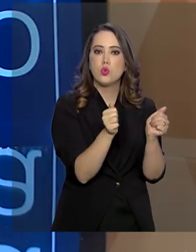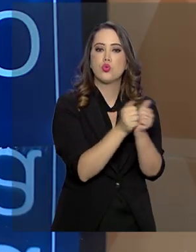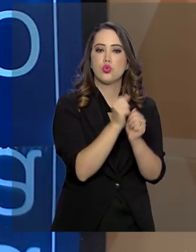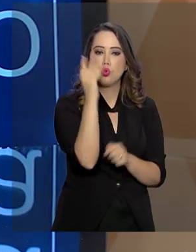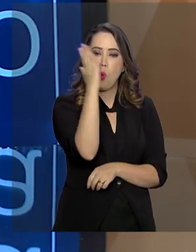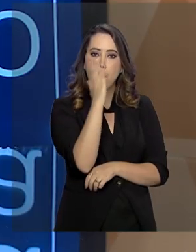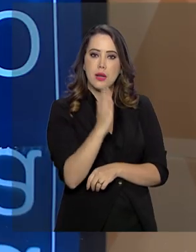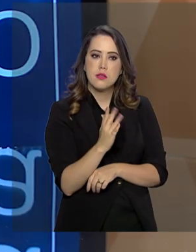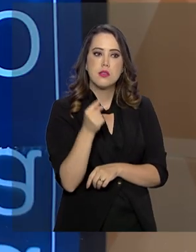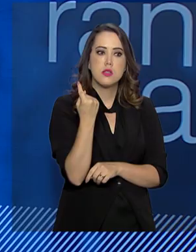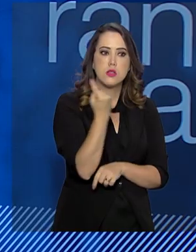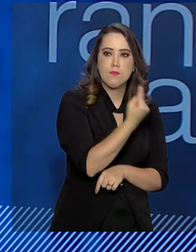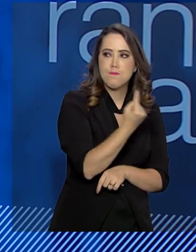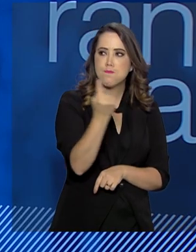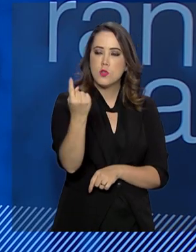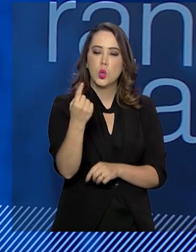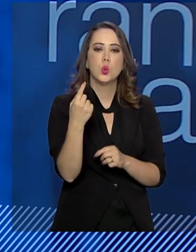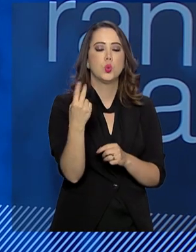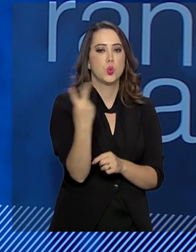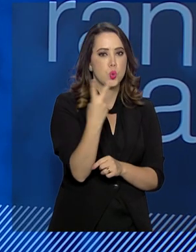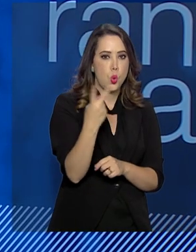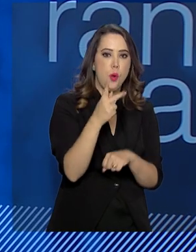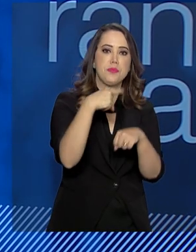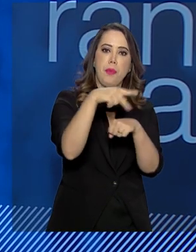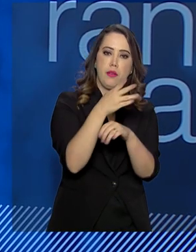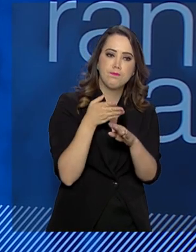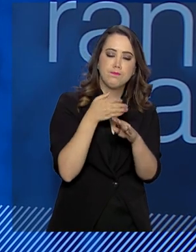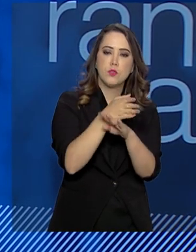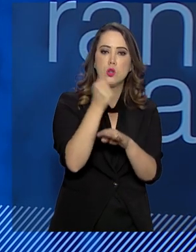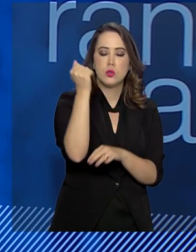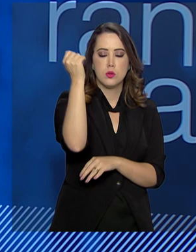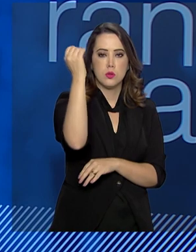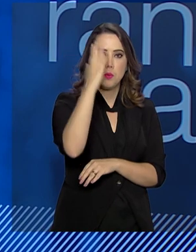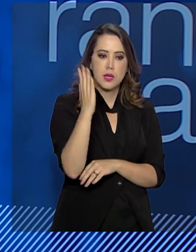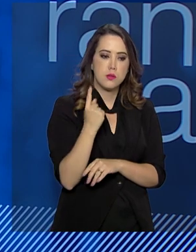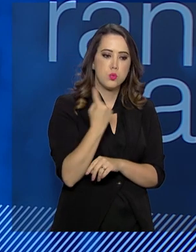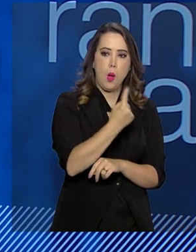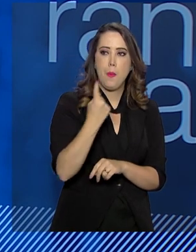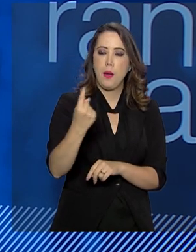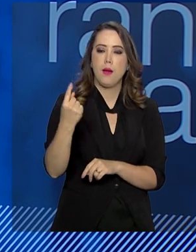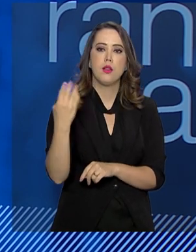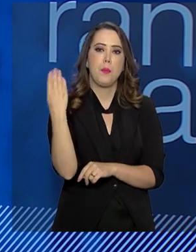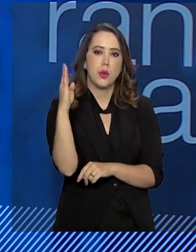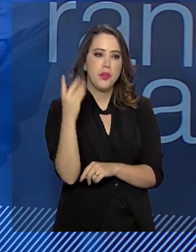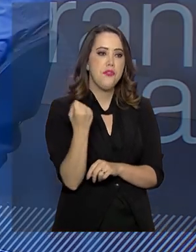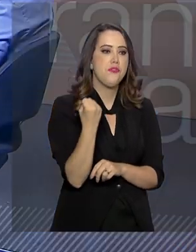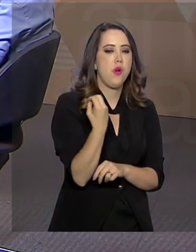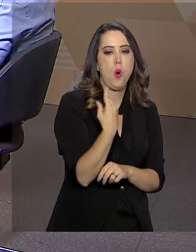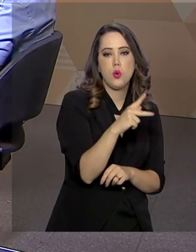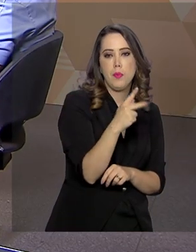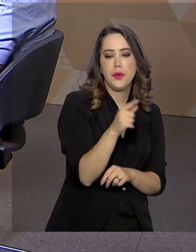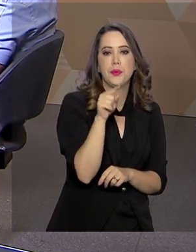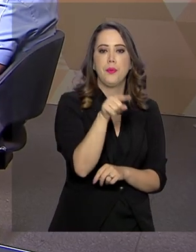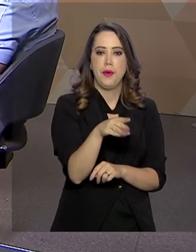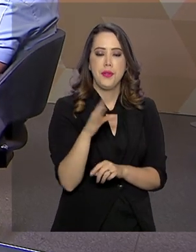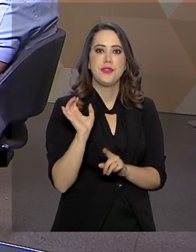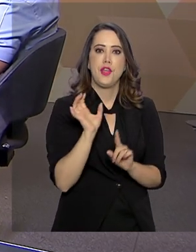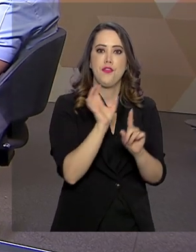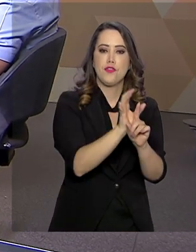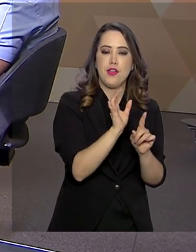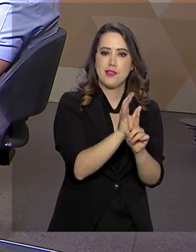aeronaves e pessoal. Isso tem causado um impacto muito grande no comércio de maconha,